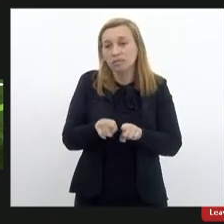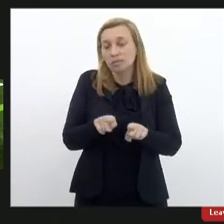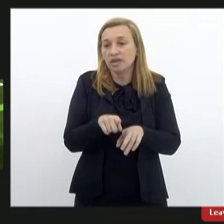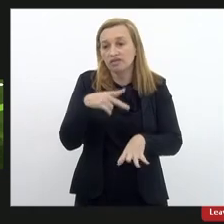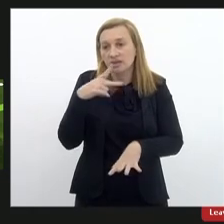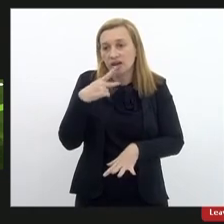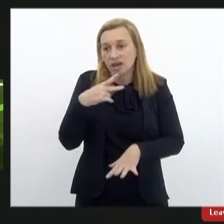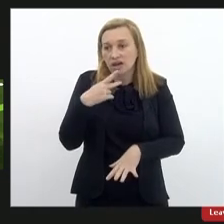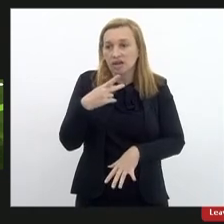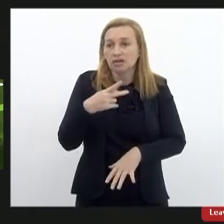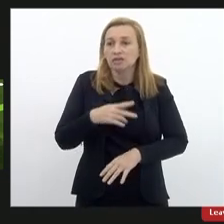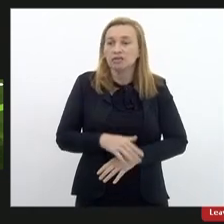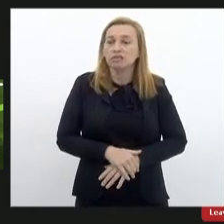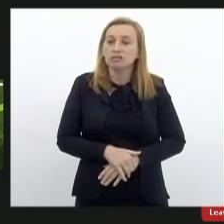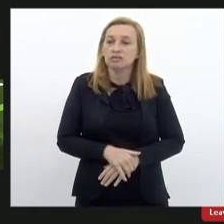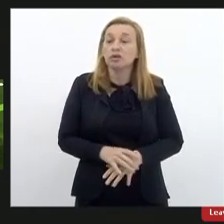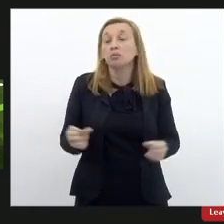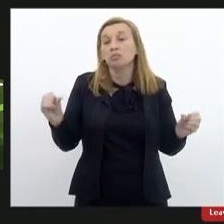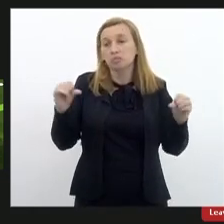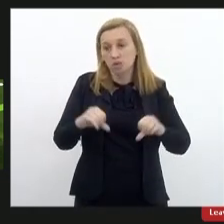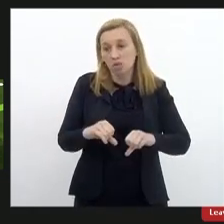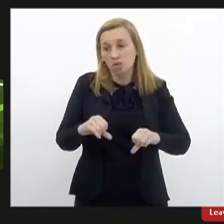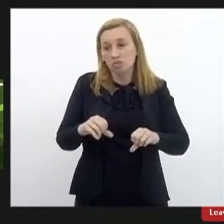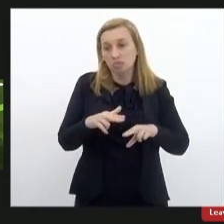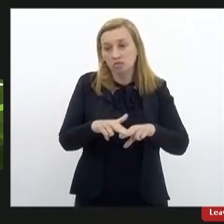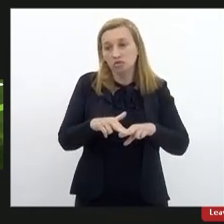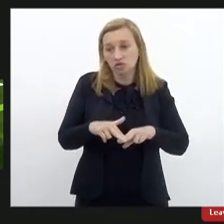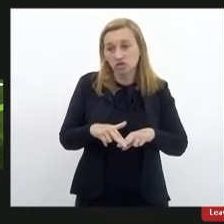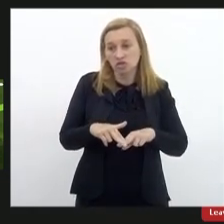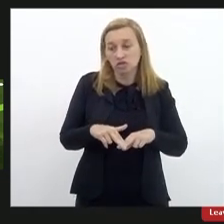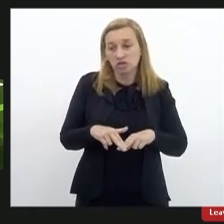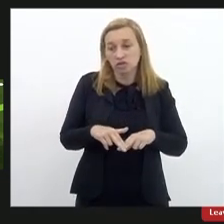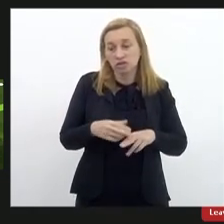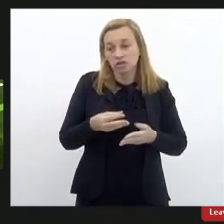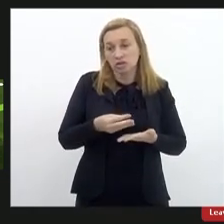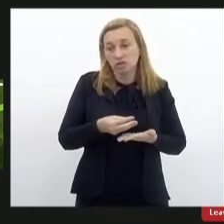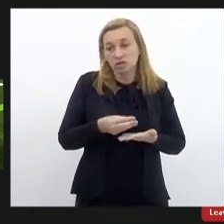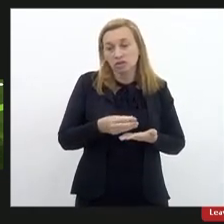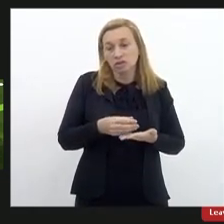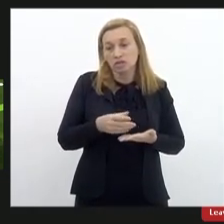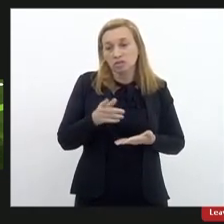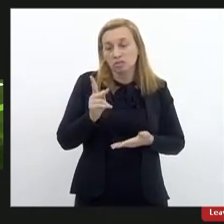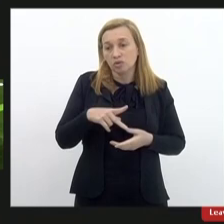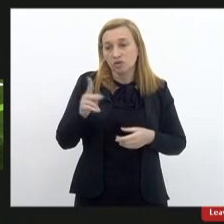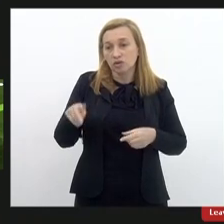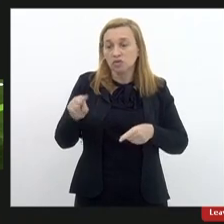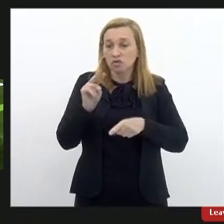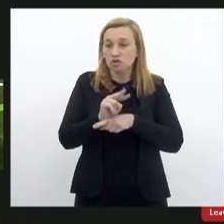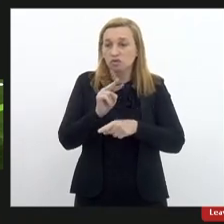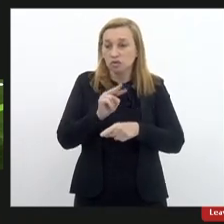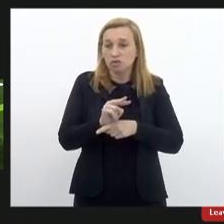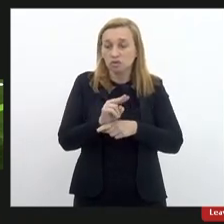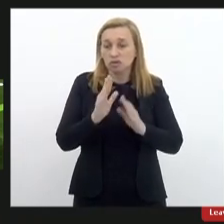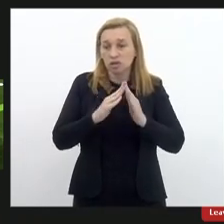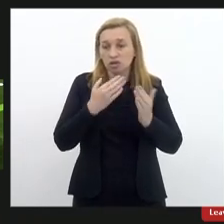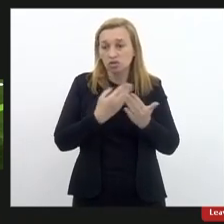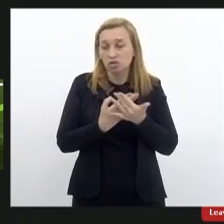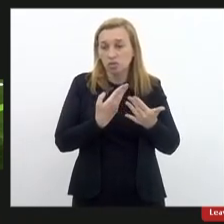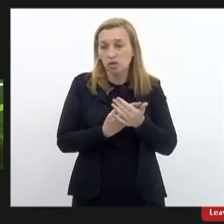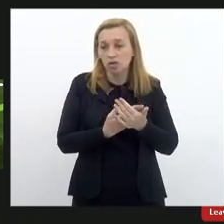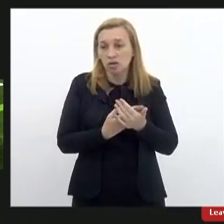falar sobre o pior caos da atribuição do professor de petoescolar neste momento que são